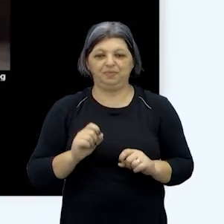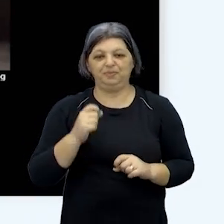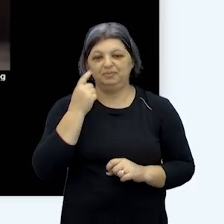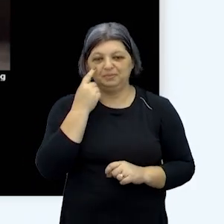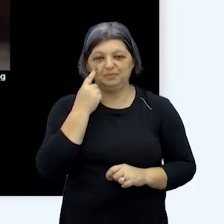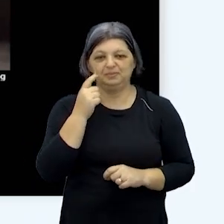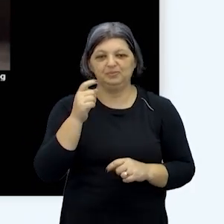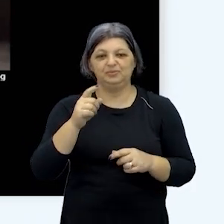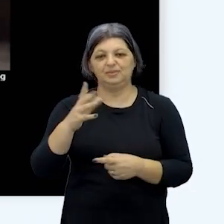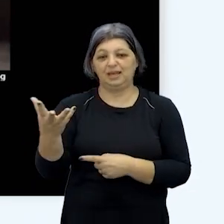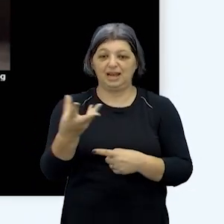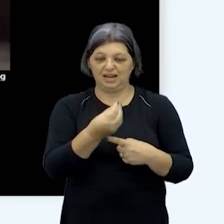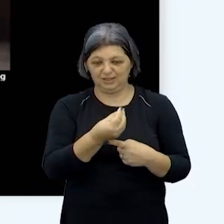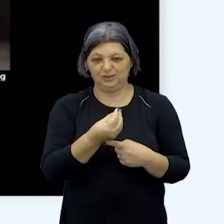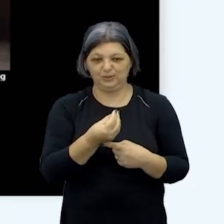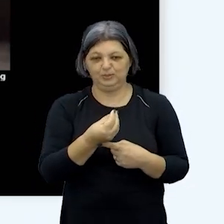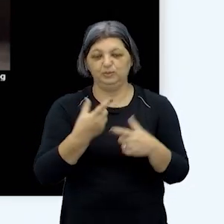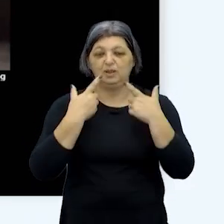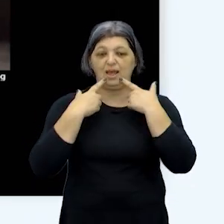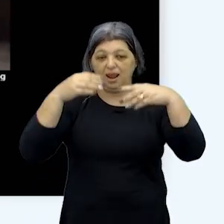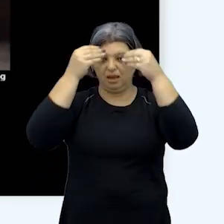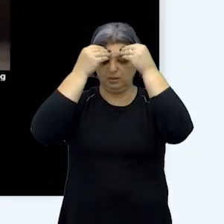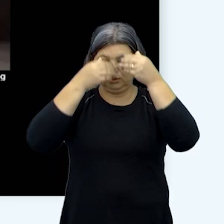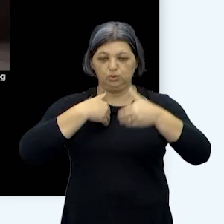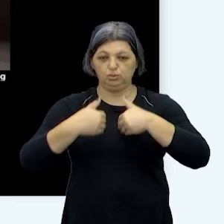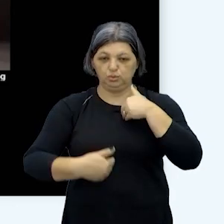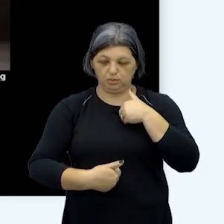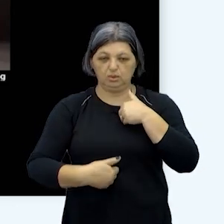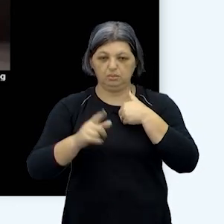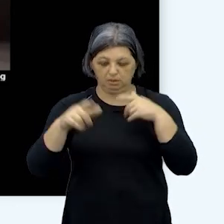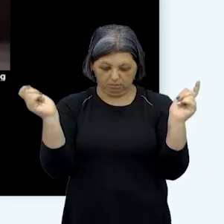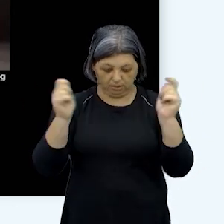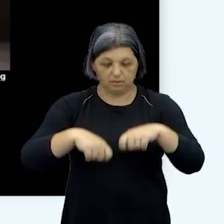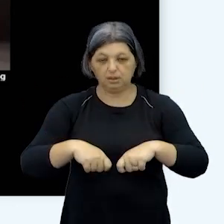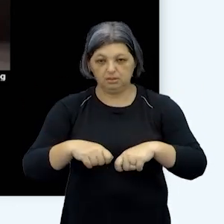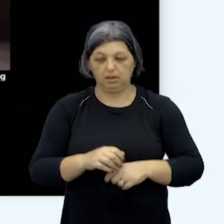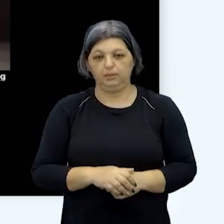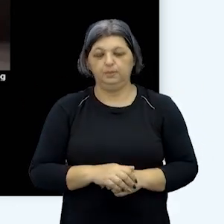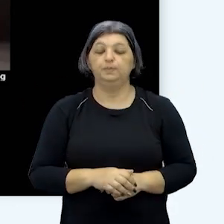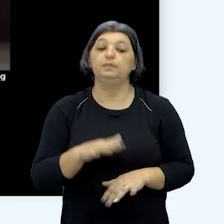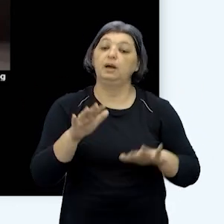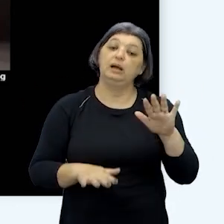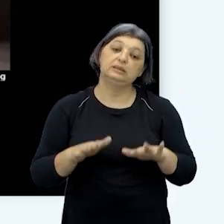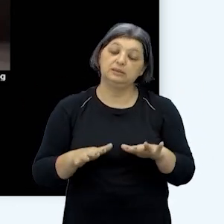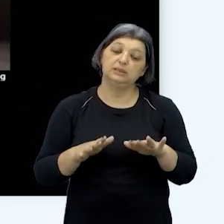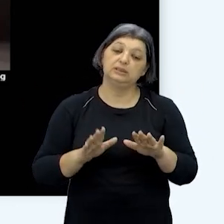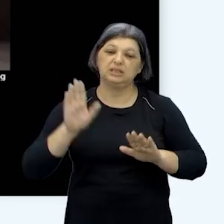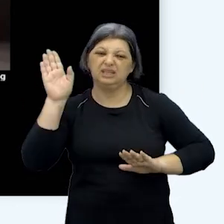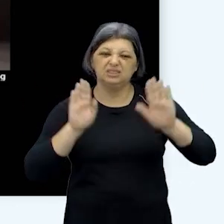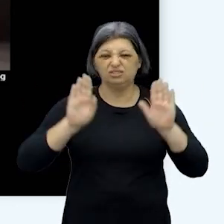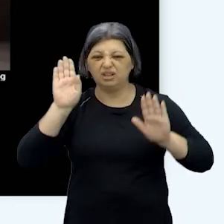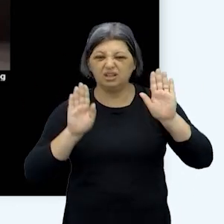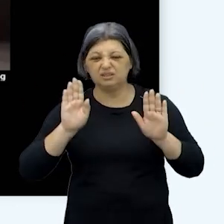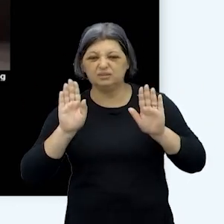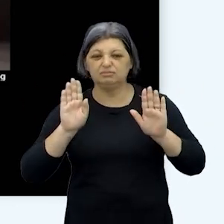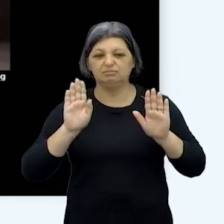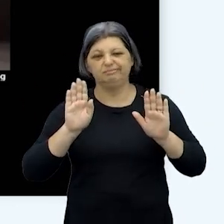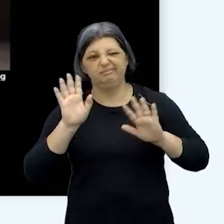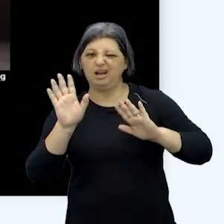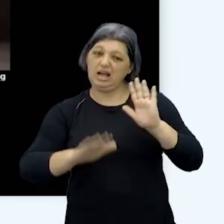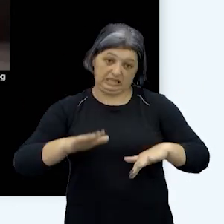nas artes essa linguagem corporal é potencializada às vezes os gestos podem até 6